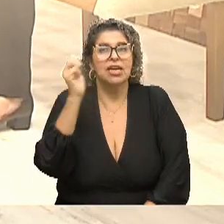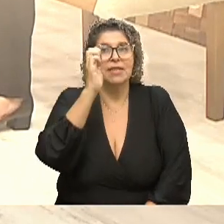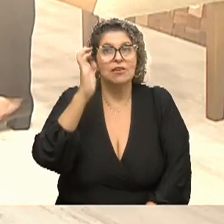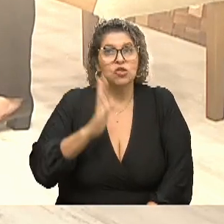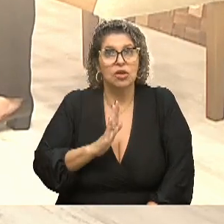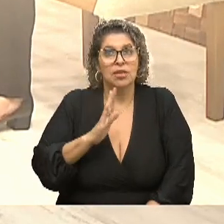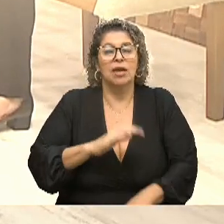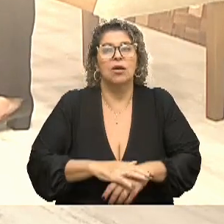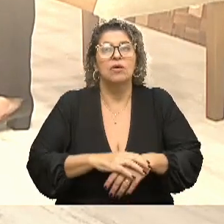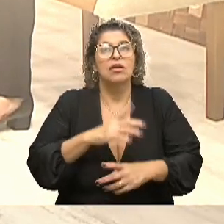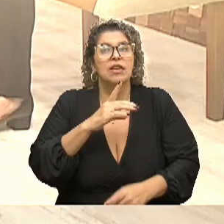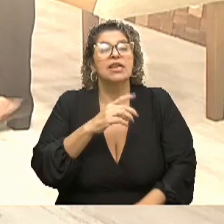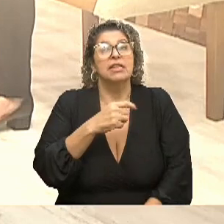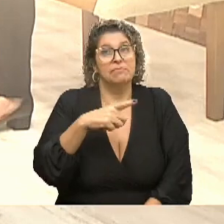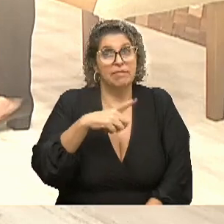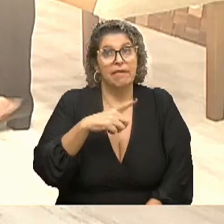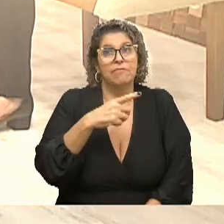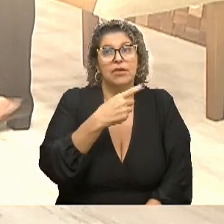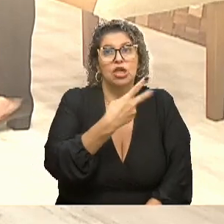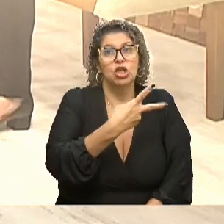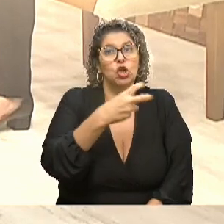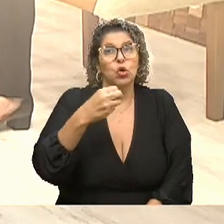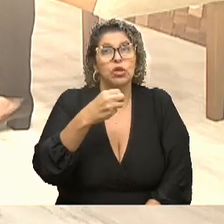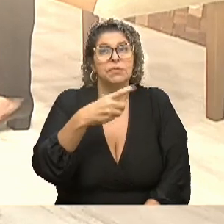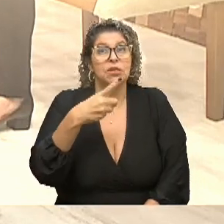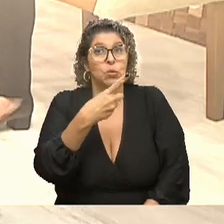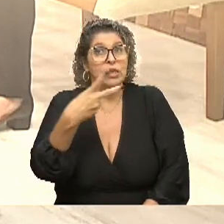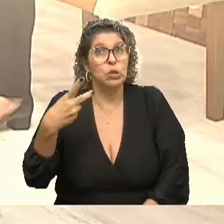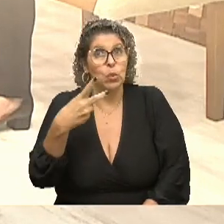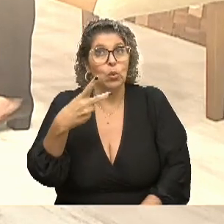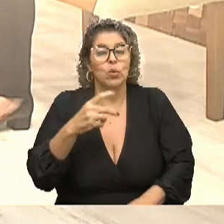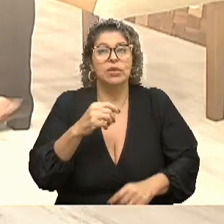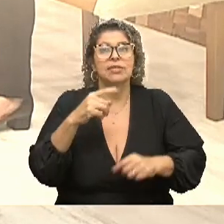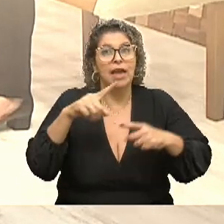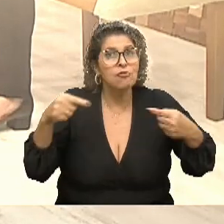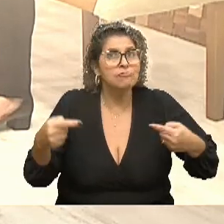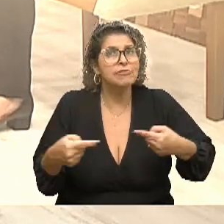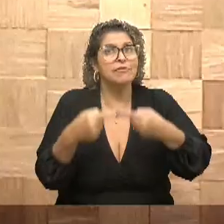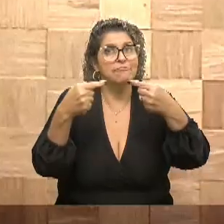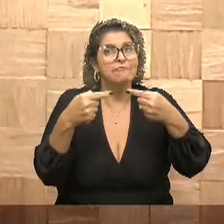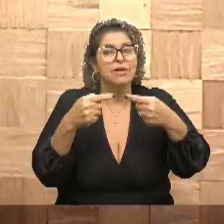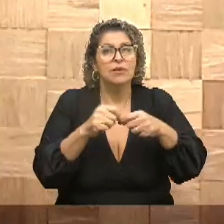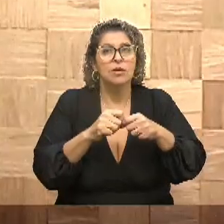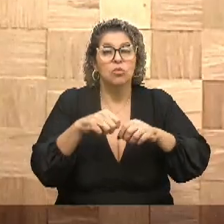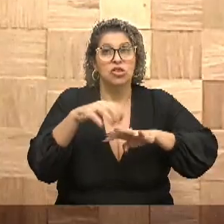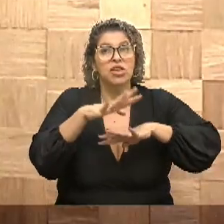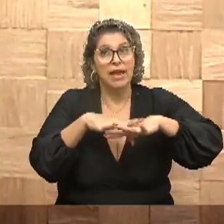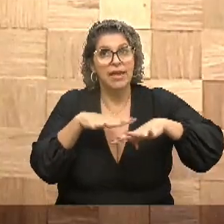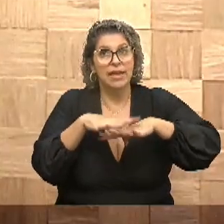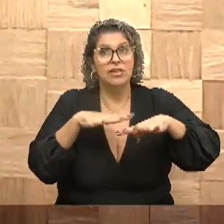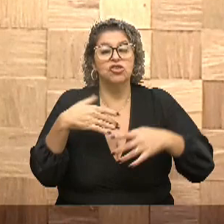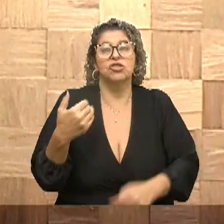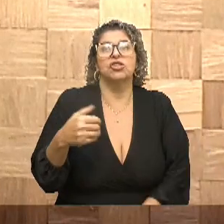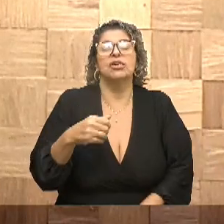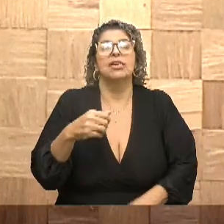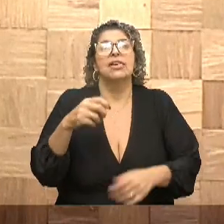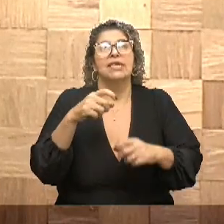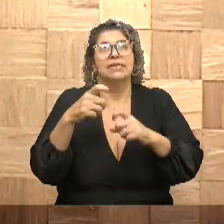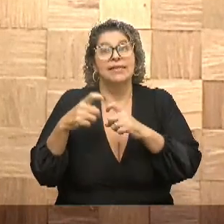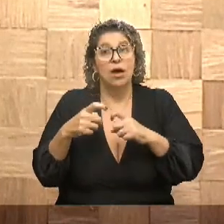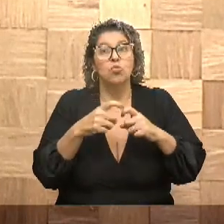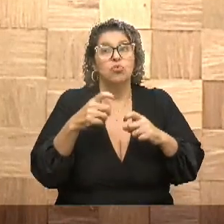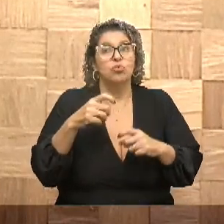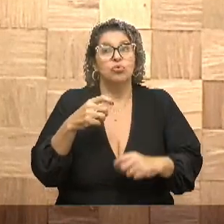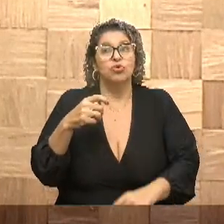somente em 2012. A gente fala ainda de um grande desafio. Hoje, a rede de saúde pública, a partir do momento em que o